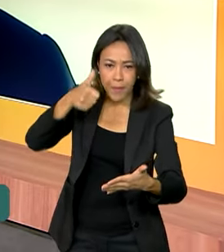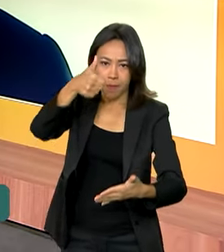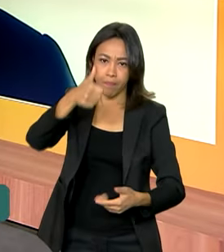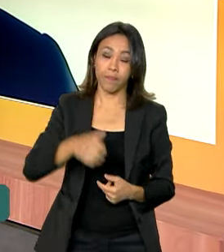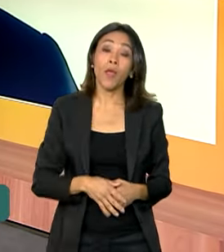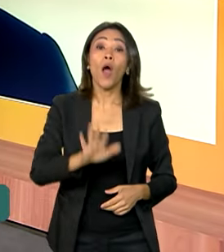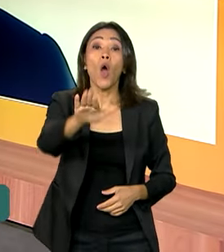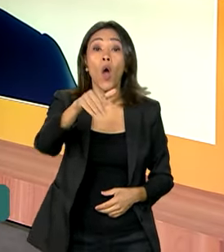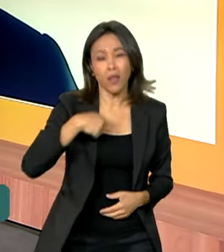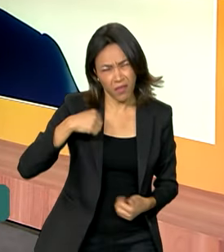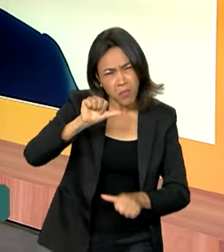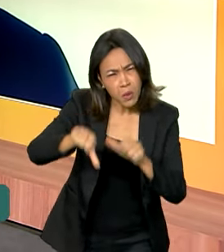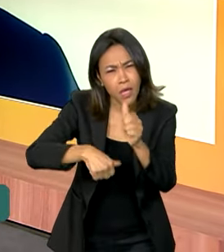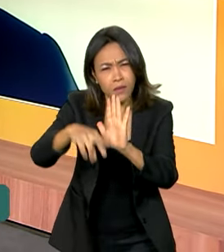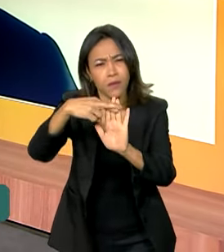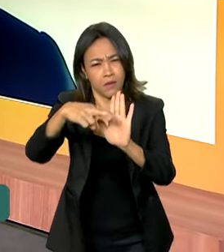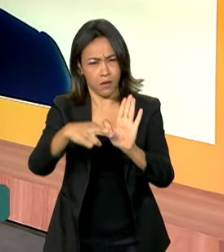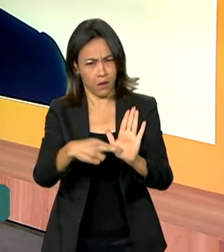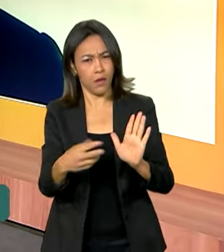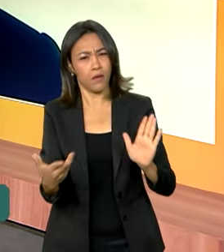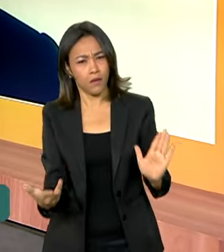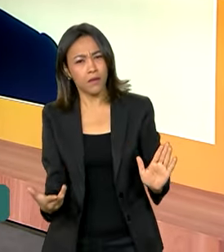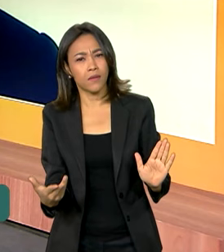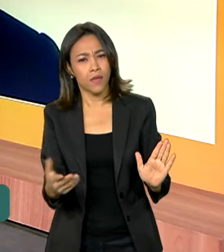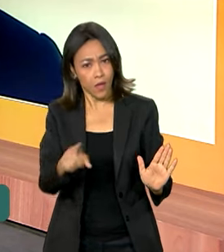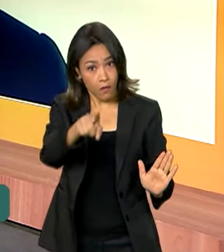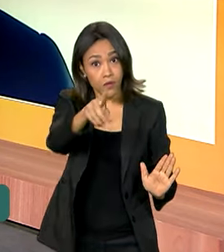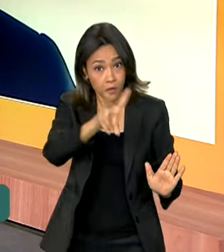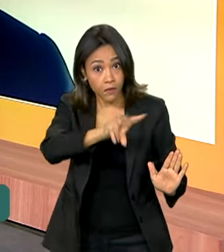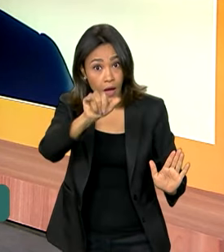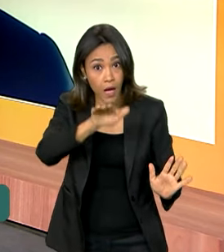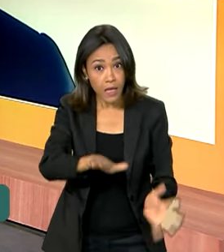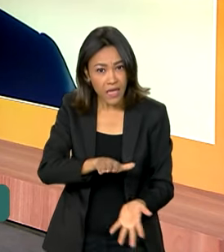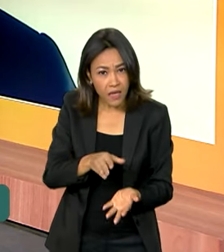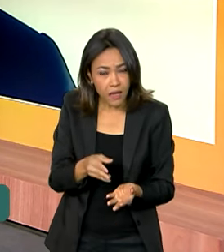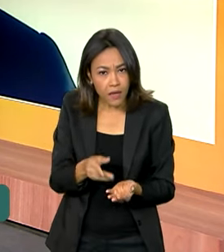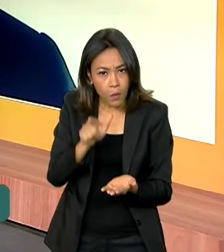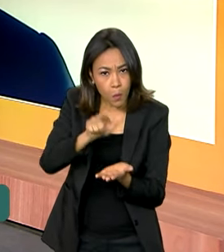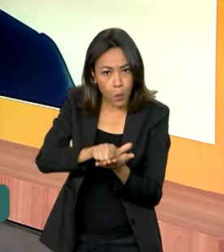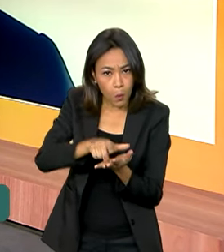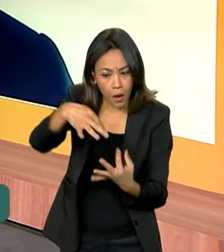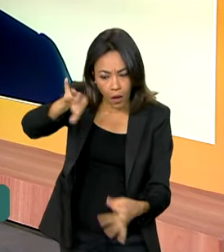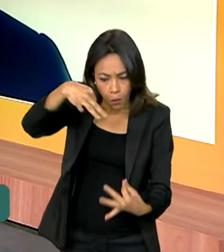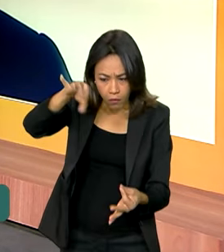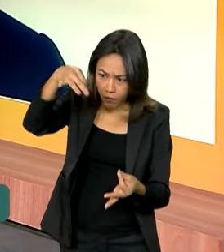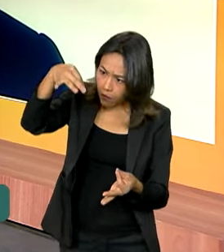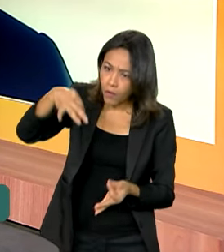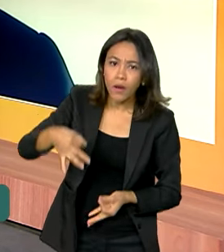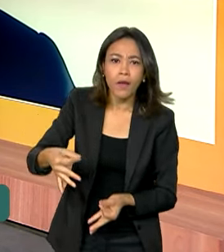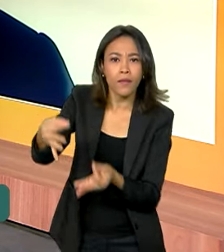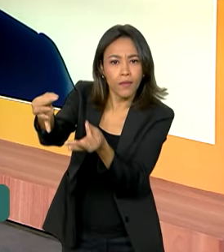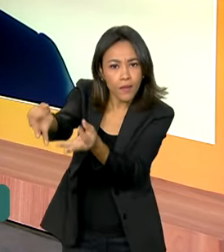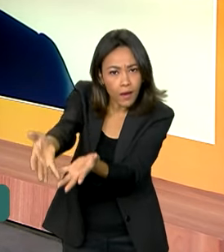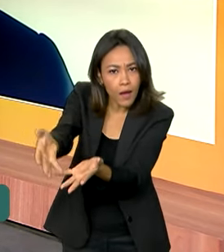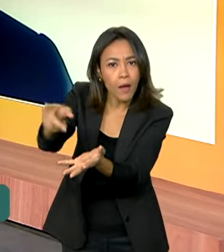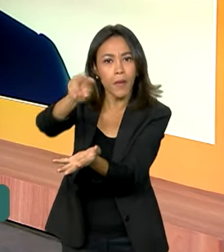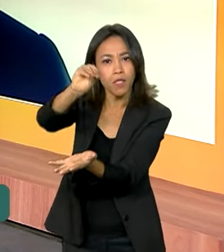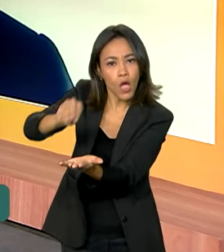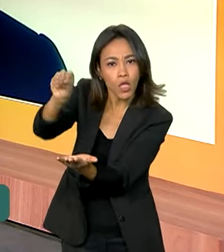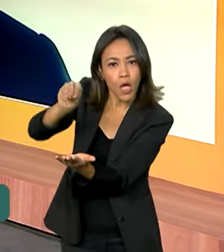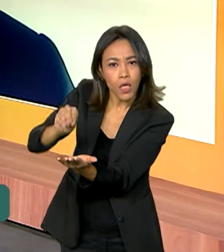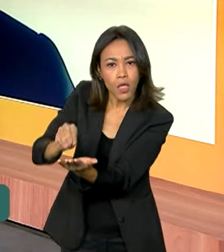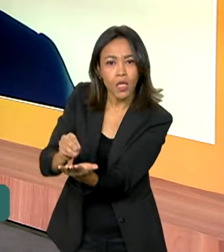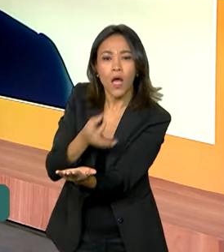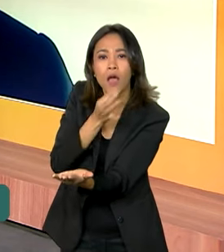uma mudança aí nas regras, que agora vocês vão entregar uma folha, né, para os candidatos poderem anotar as respostas, os